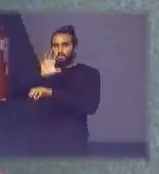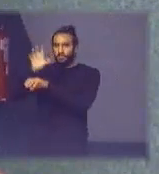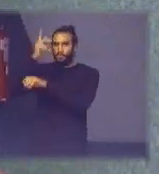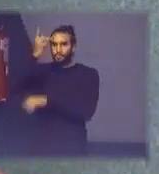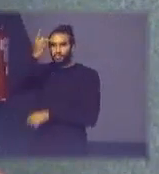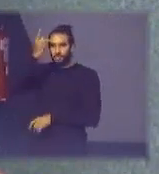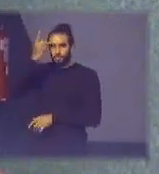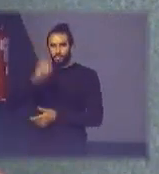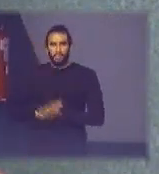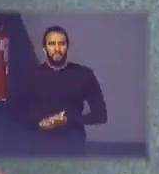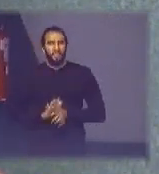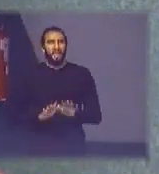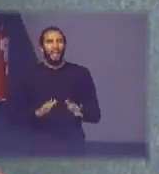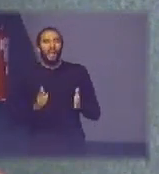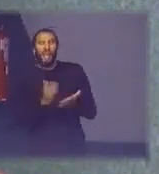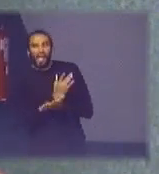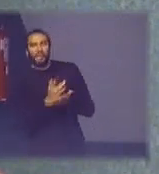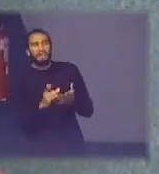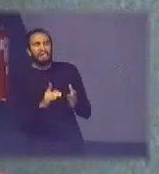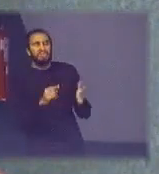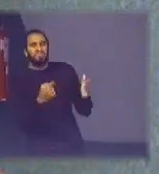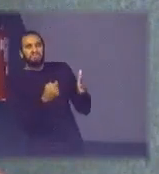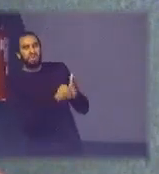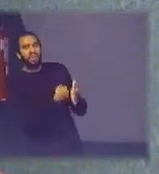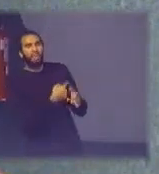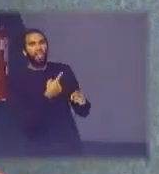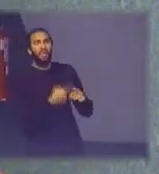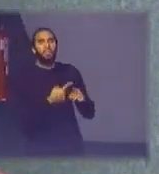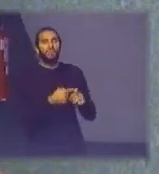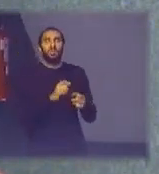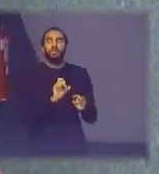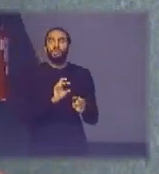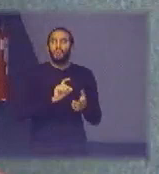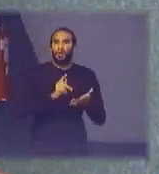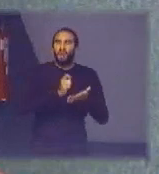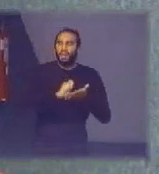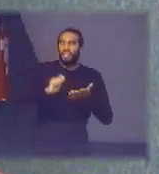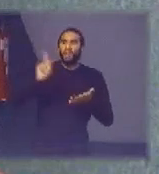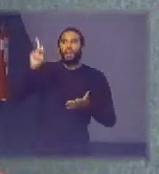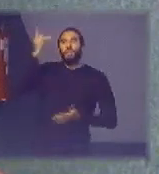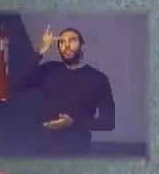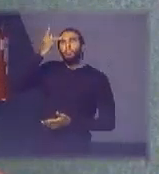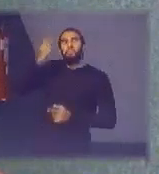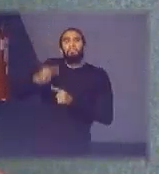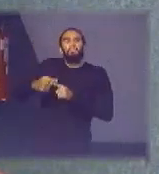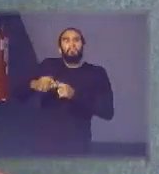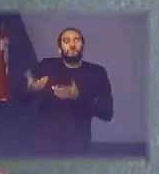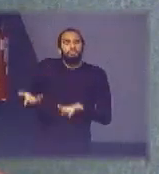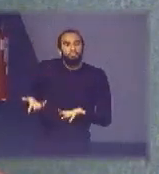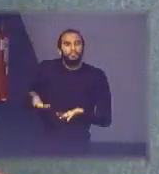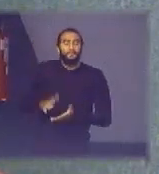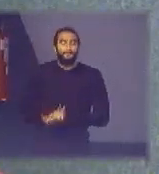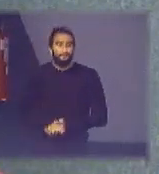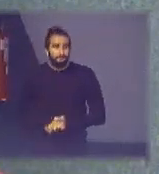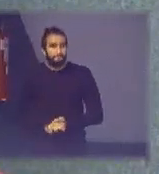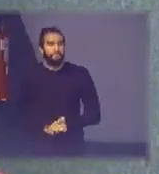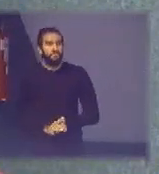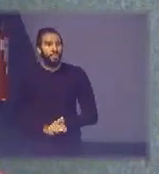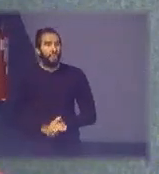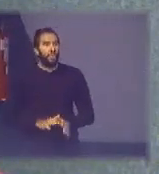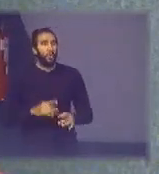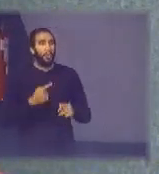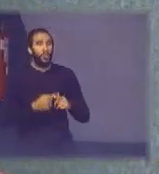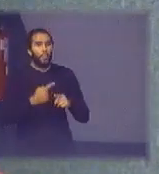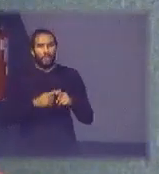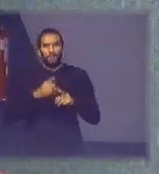muitos perguntam por que só assinaram no estado de São Paulo porque o